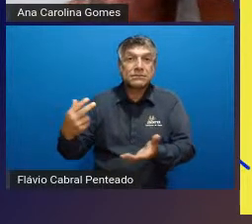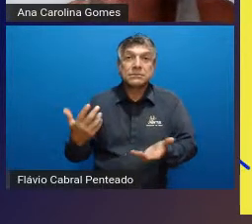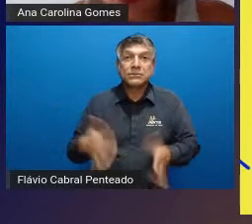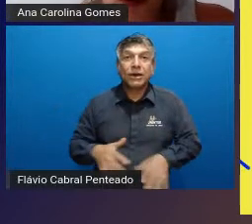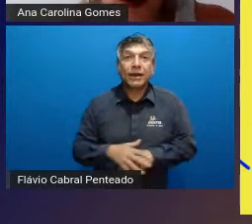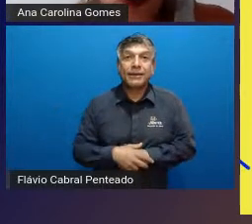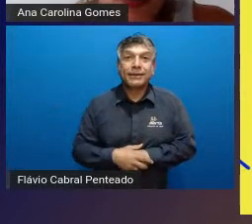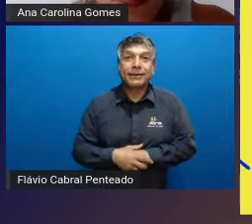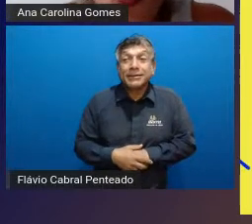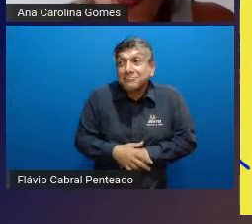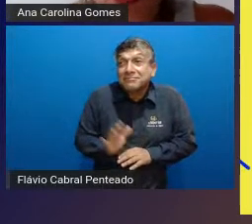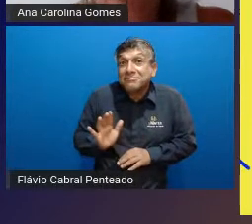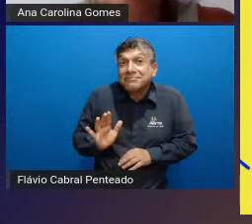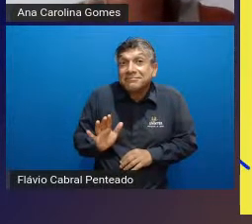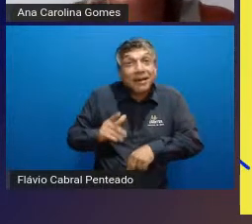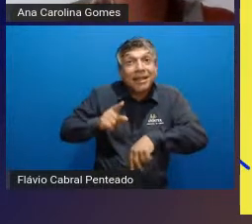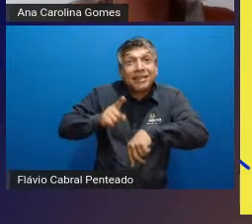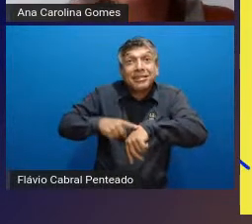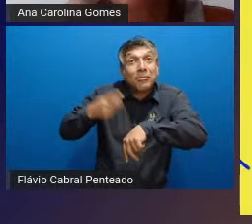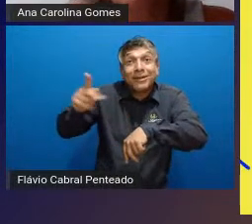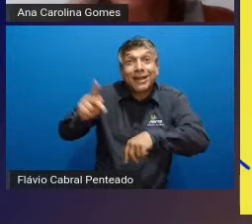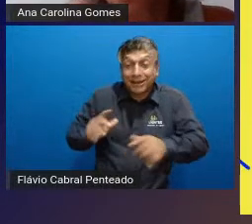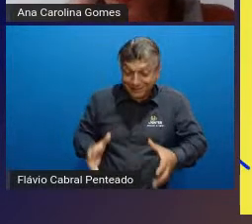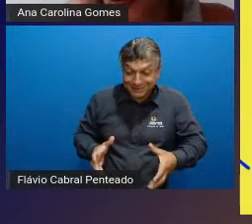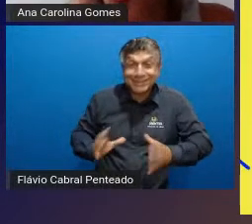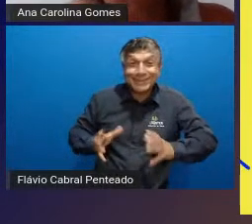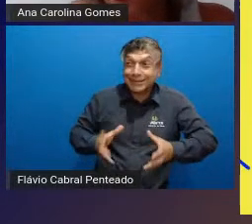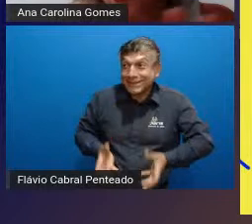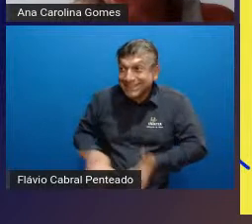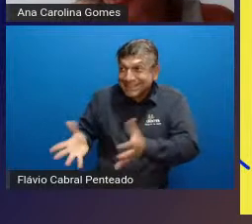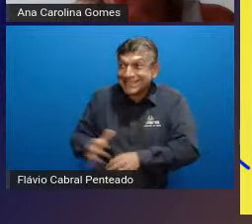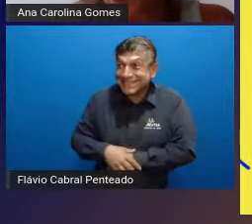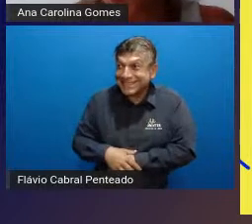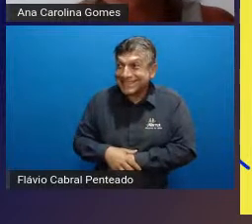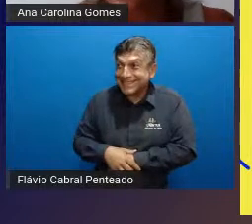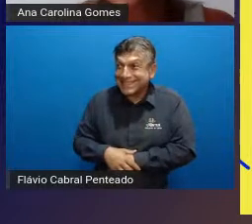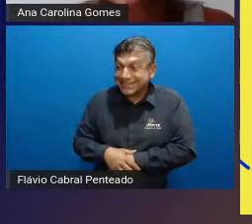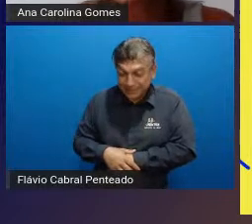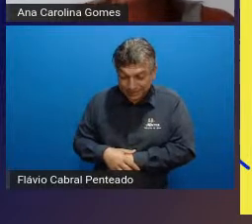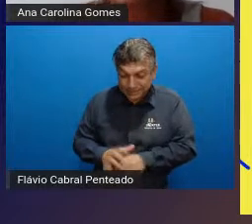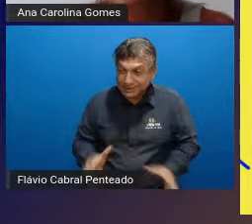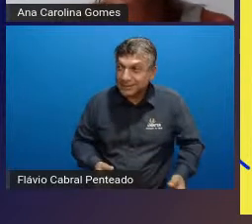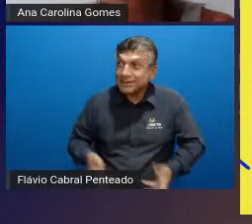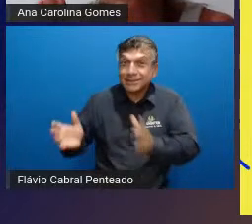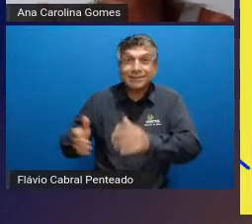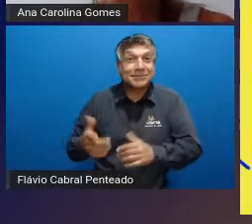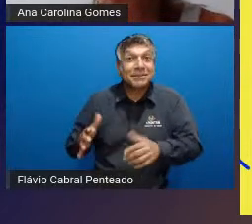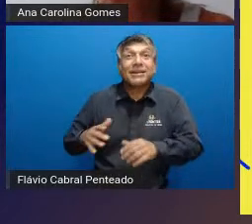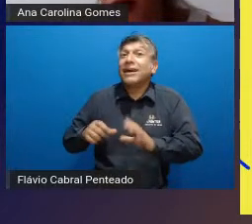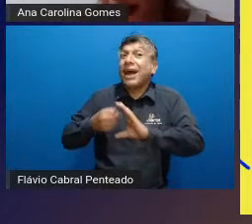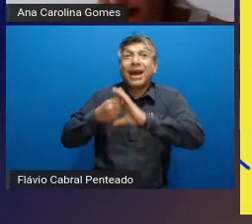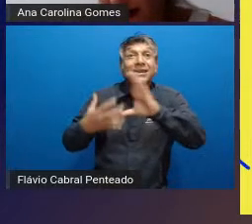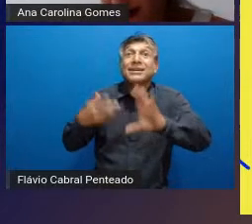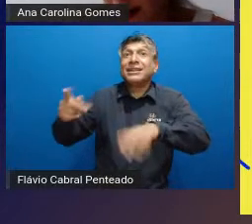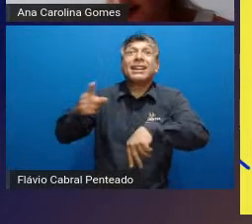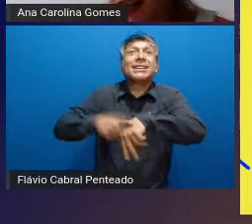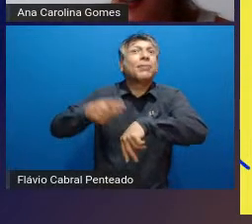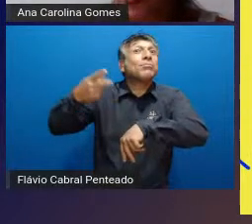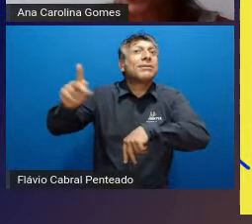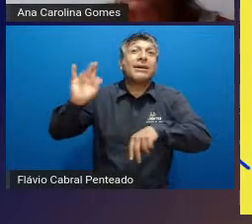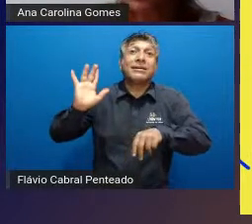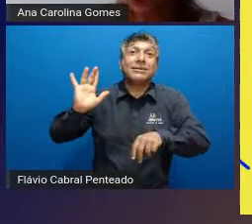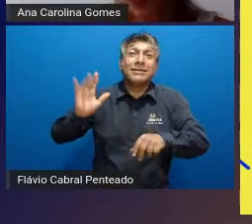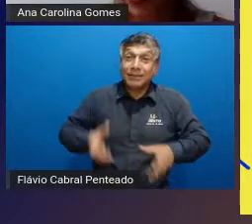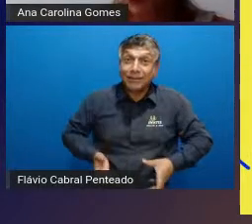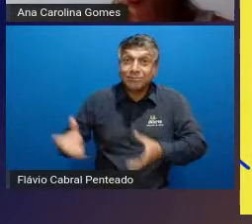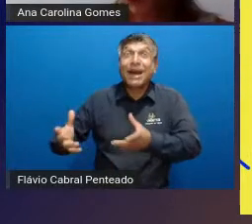você a gente não pode insistir isso cada um tem principalmente essa é característica deles cada um tem seu próprio tempo de aprender a gente